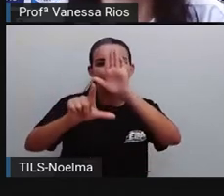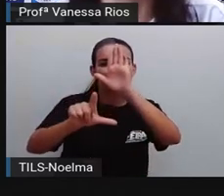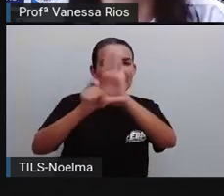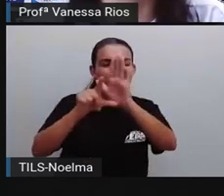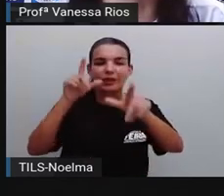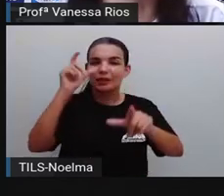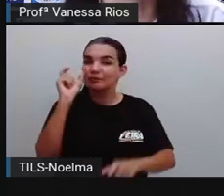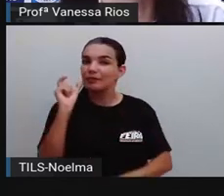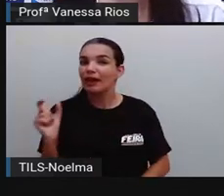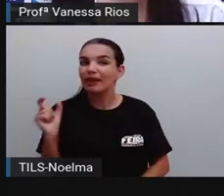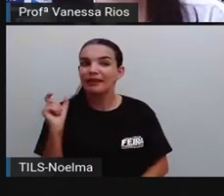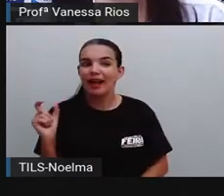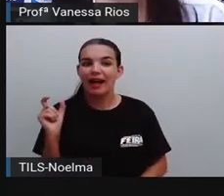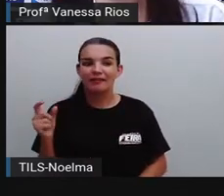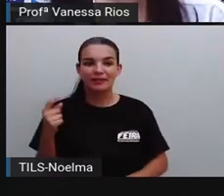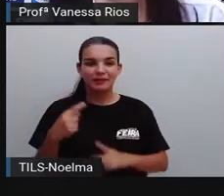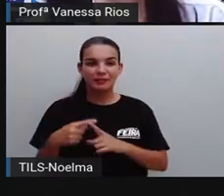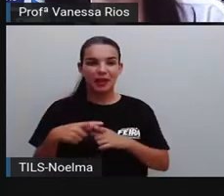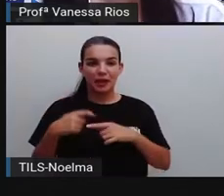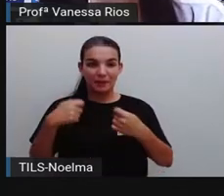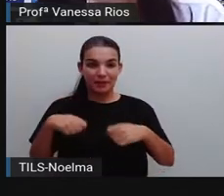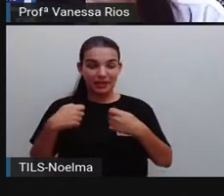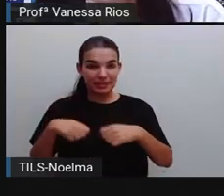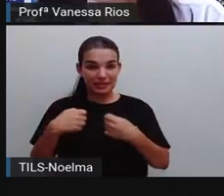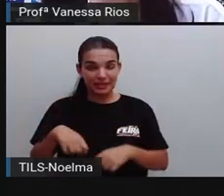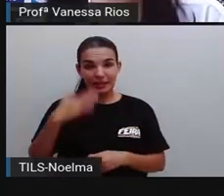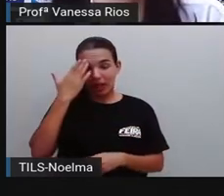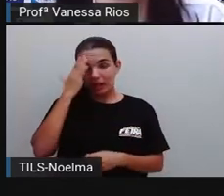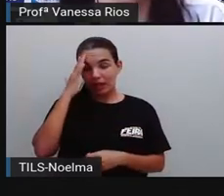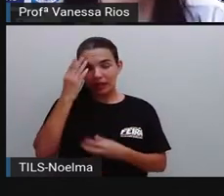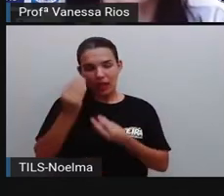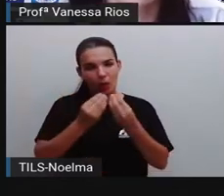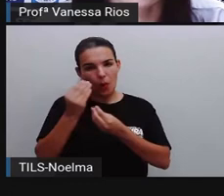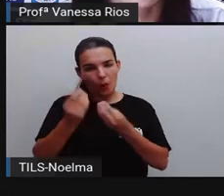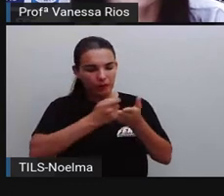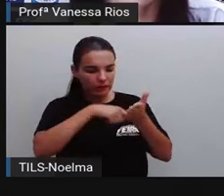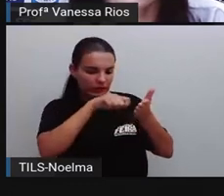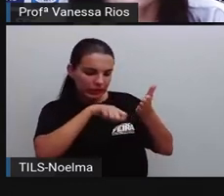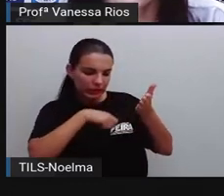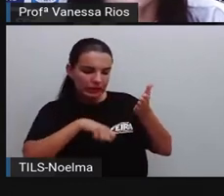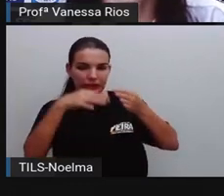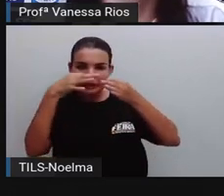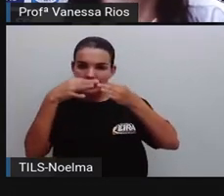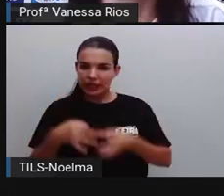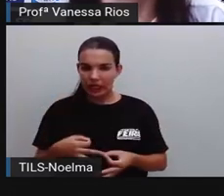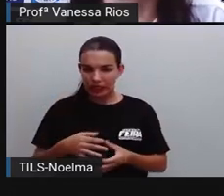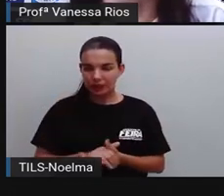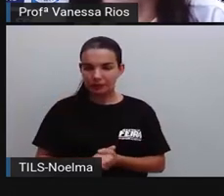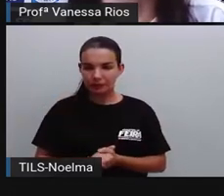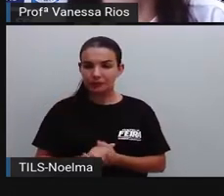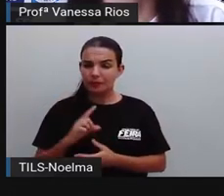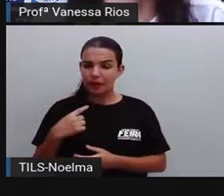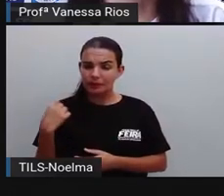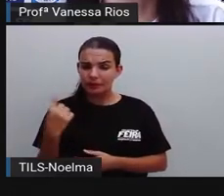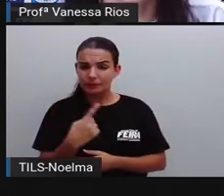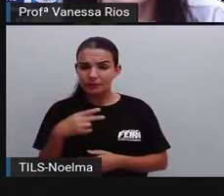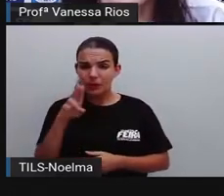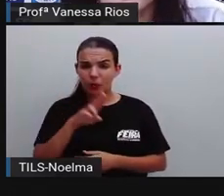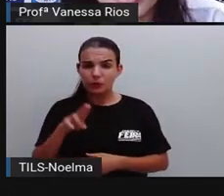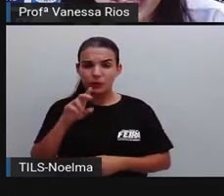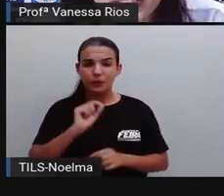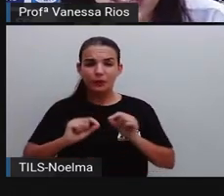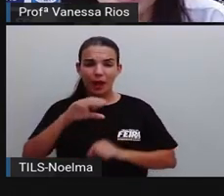compreender como as palavras, elas são escritas corretamente. Nós utilizamos aí a língua